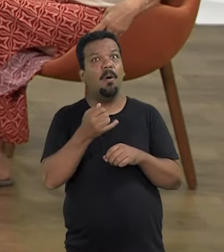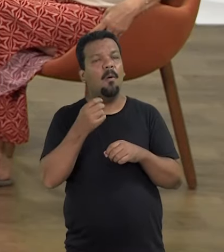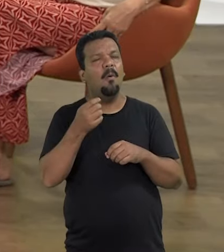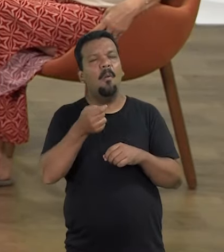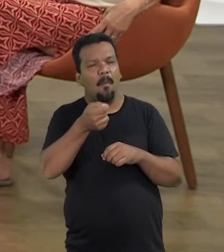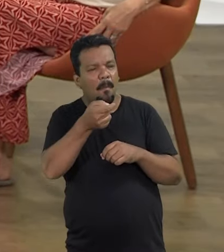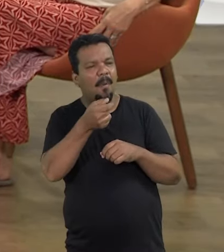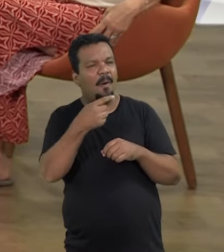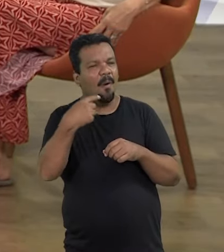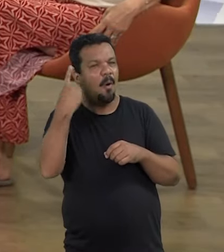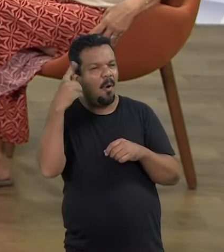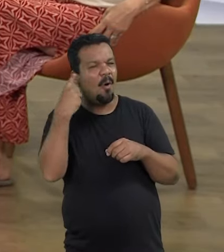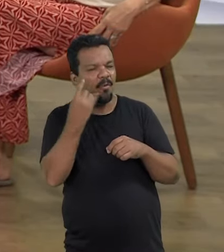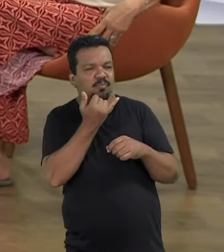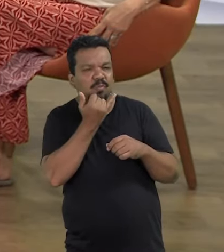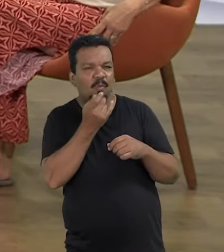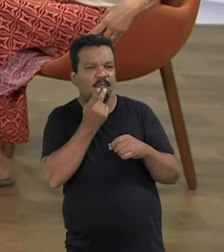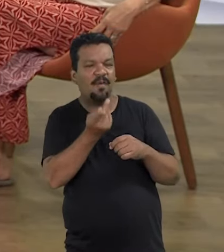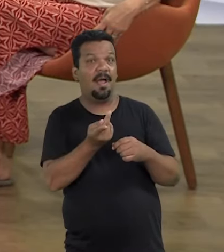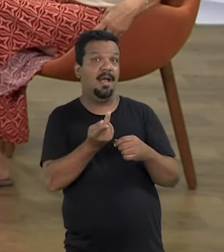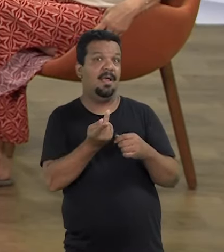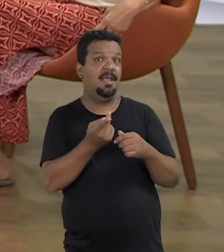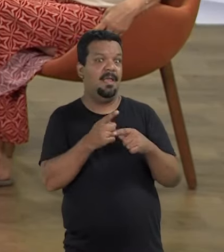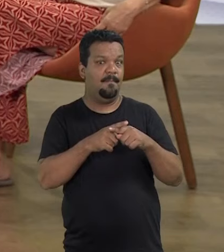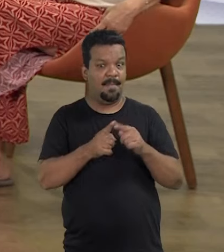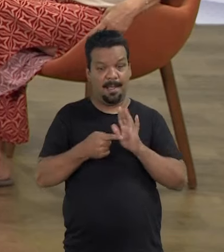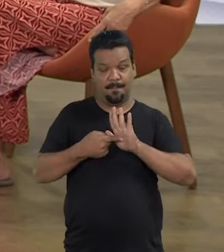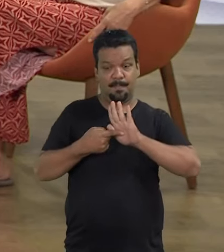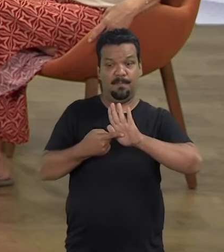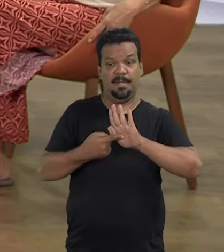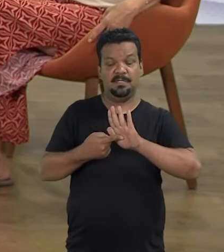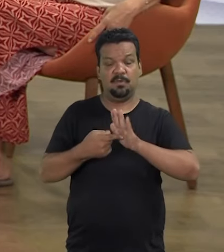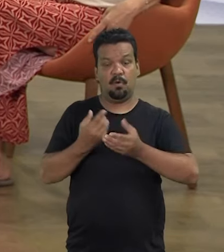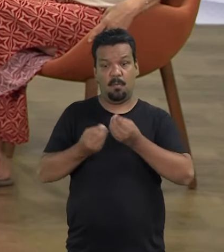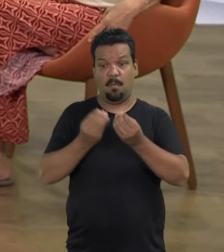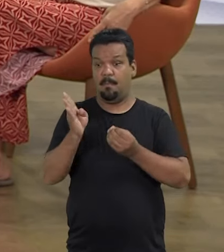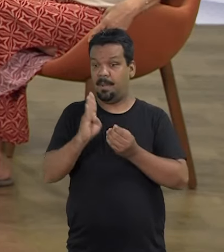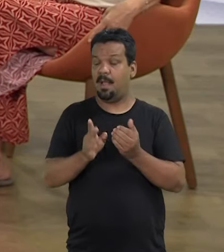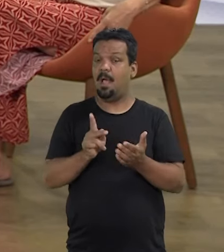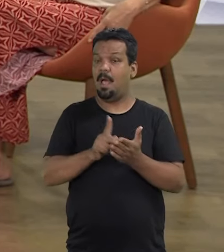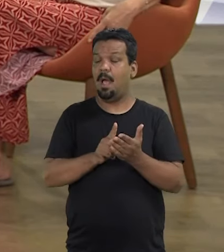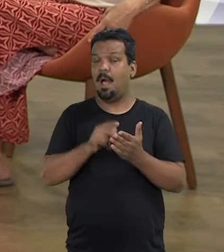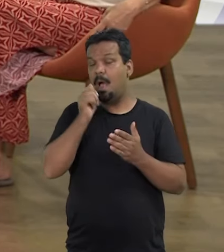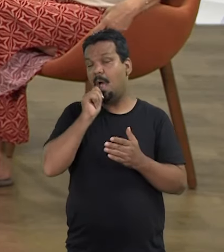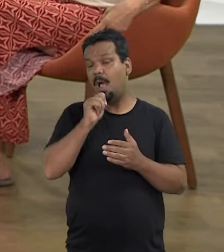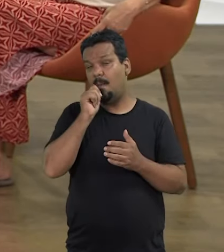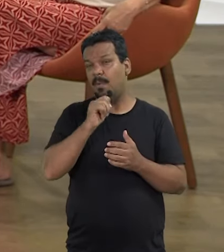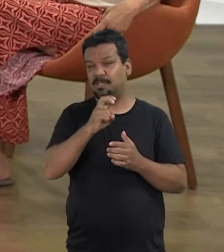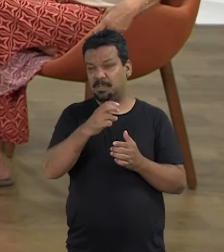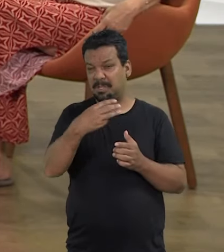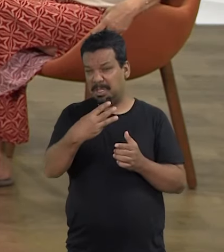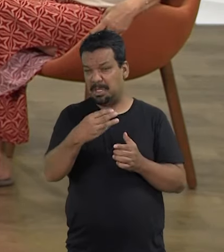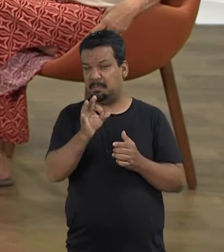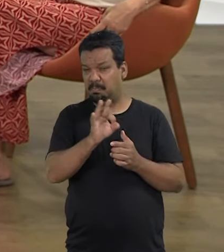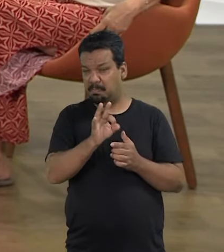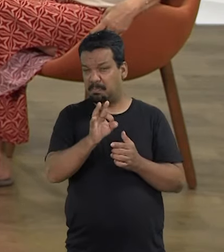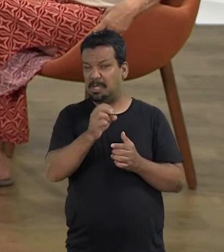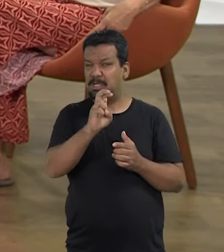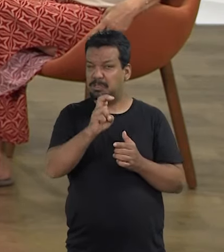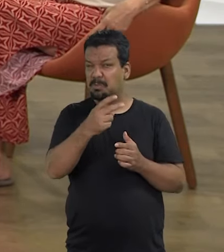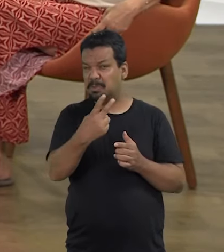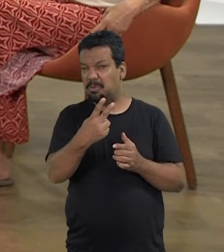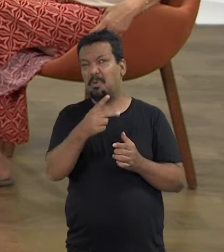louco, desculpe a expressão, mas assim, um pouco louco. Ele se apresenta a um Brasil real, onde as mulheres são